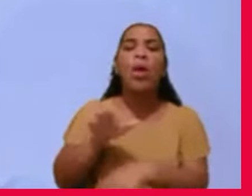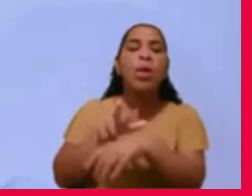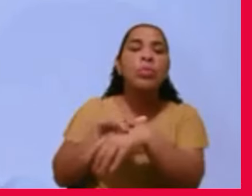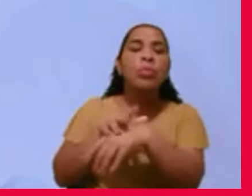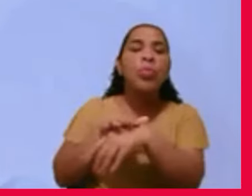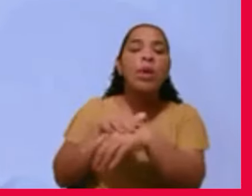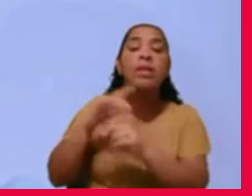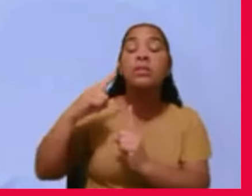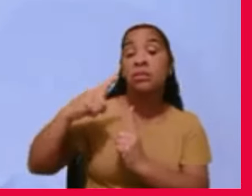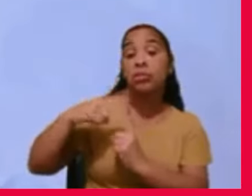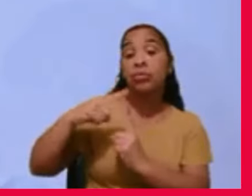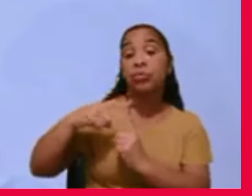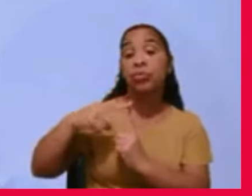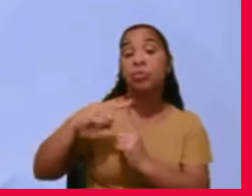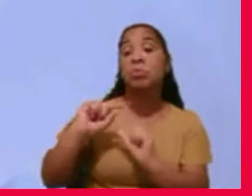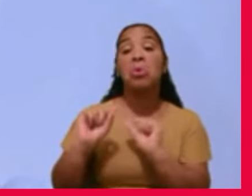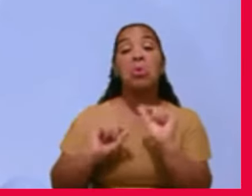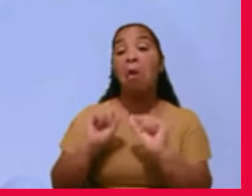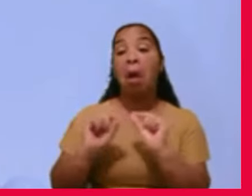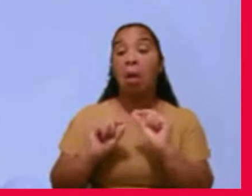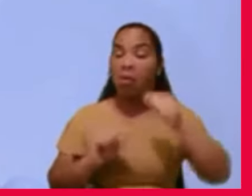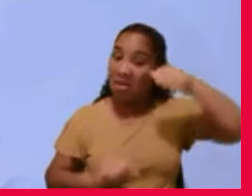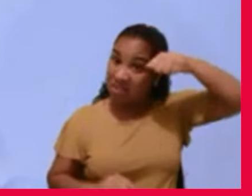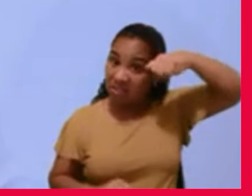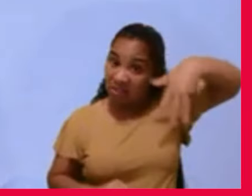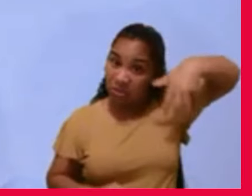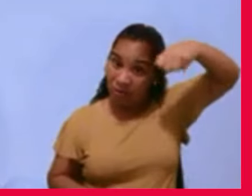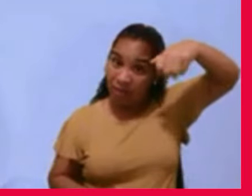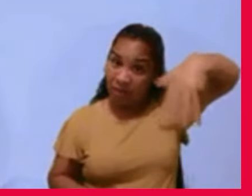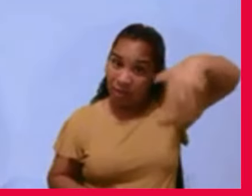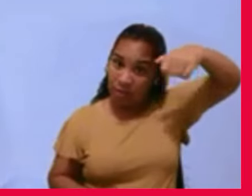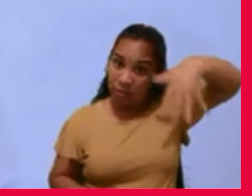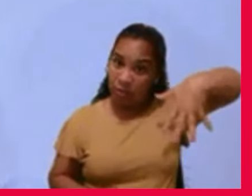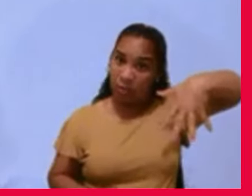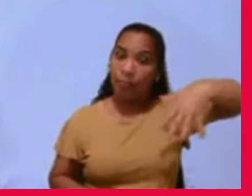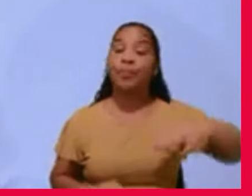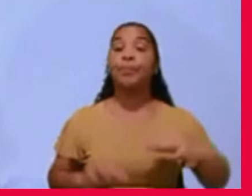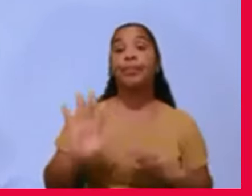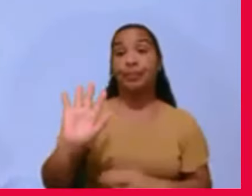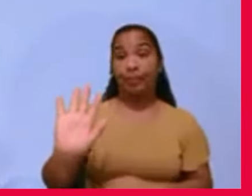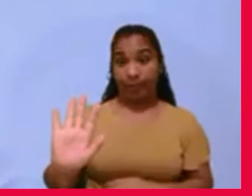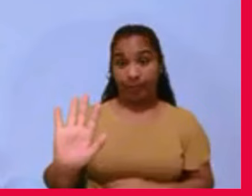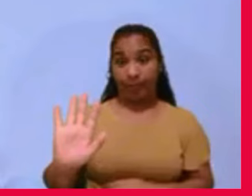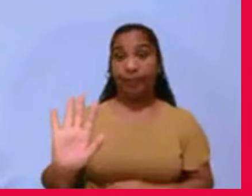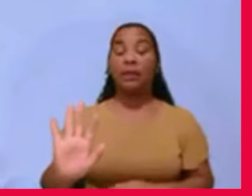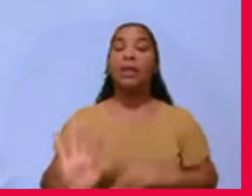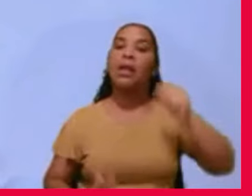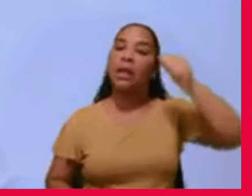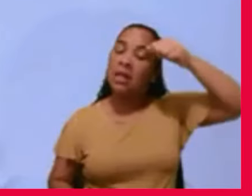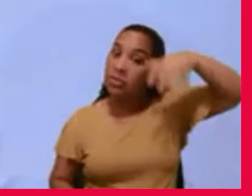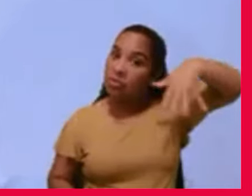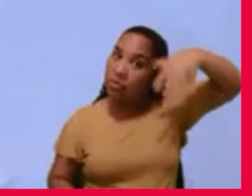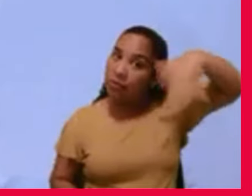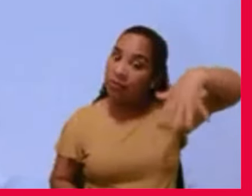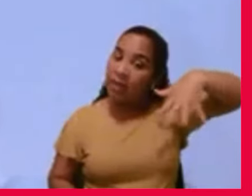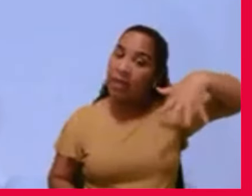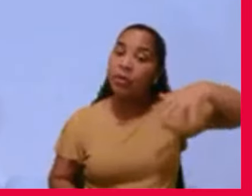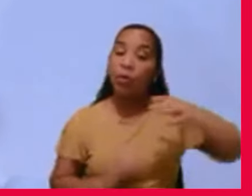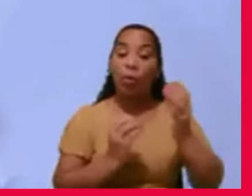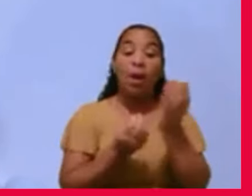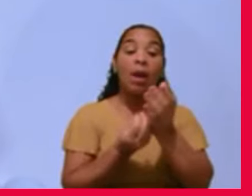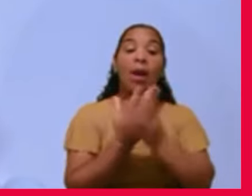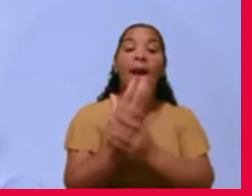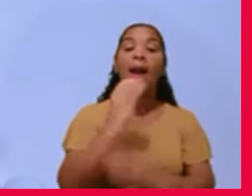Ah, era um esquizofrênico. Muito bem. Mas era um esquizofrênico por hereditariedade, porque